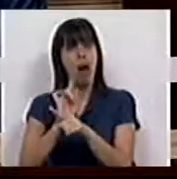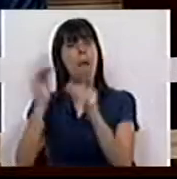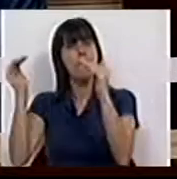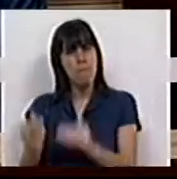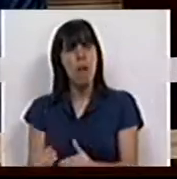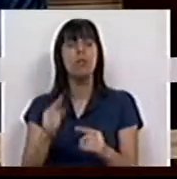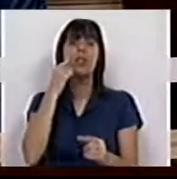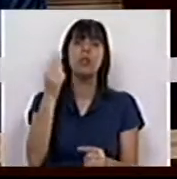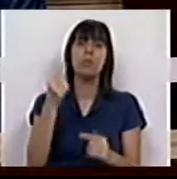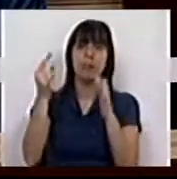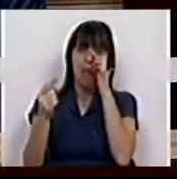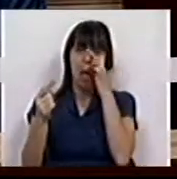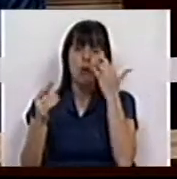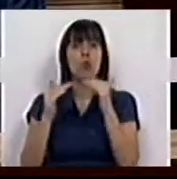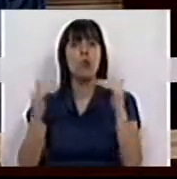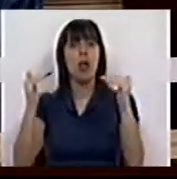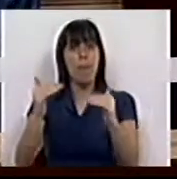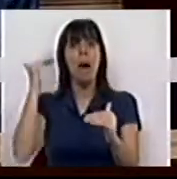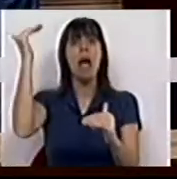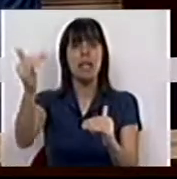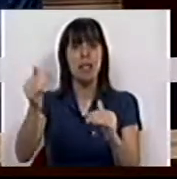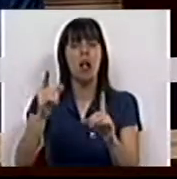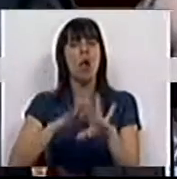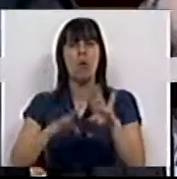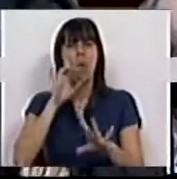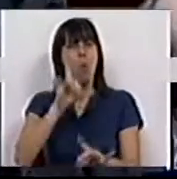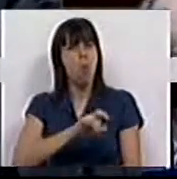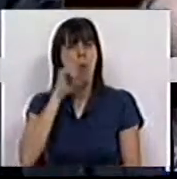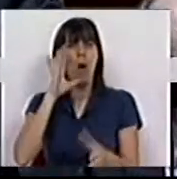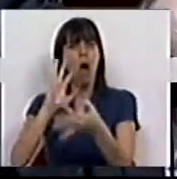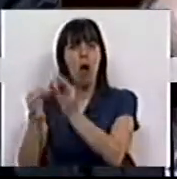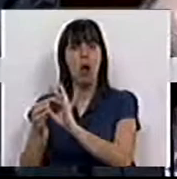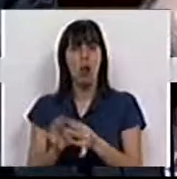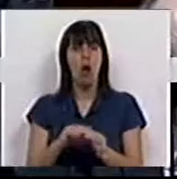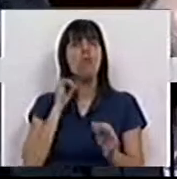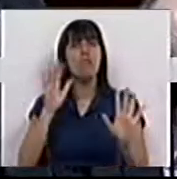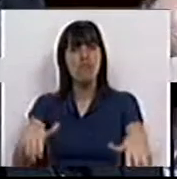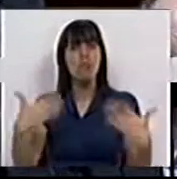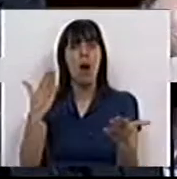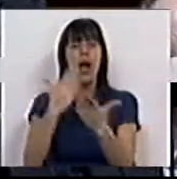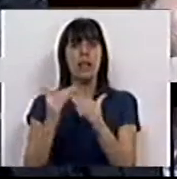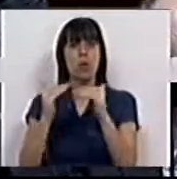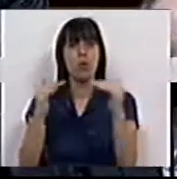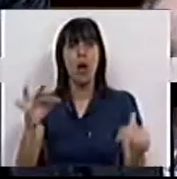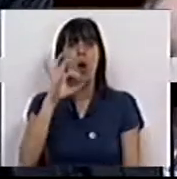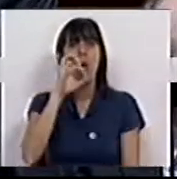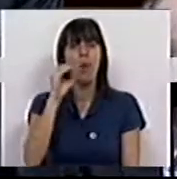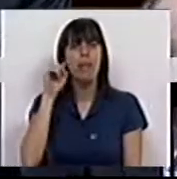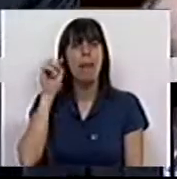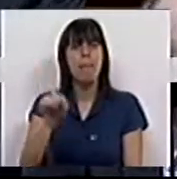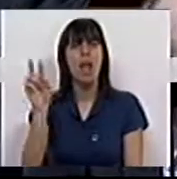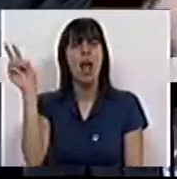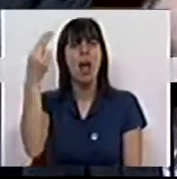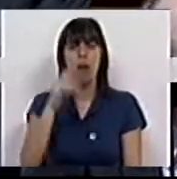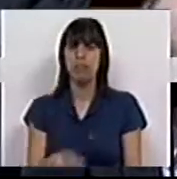valor e particularmente nos escalões mais elevados. Não faz sentido que elas sejam permitidas até ao escalão de os 80 mil